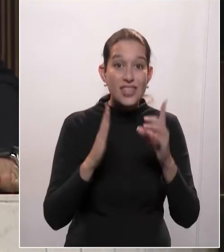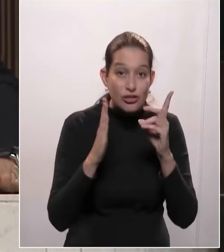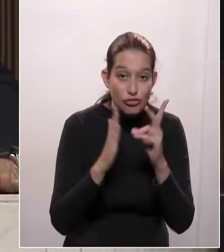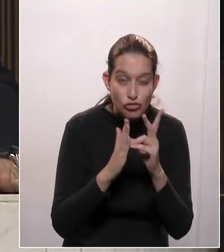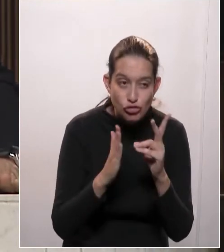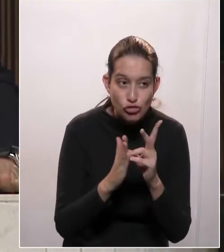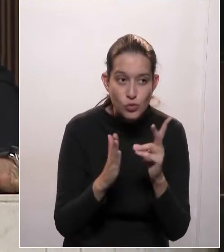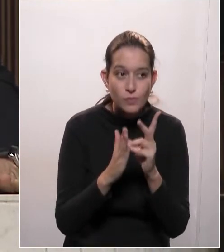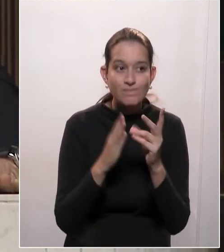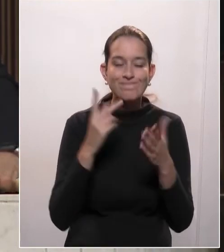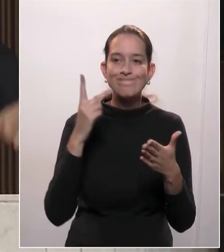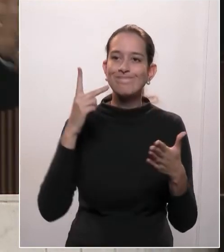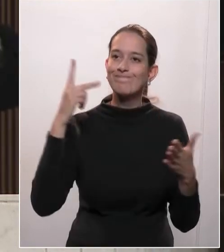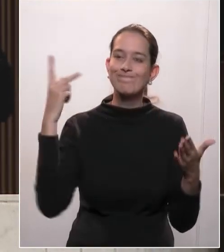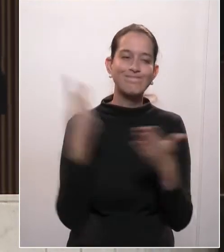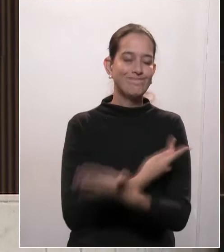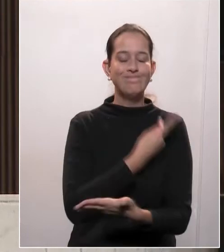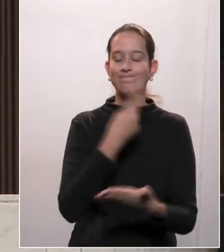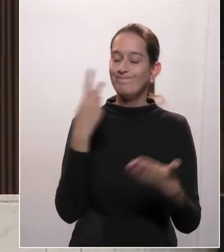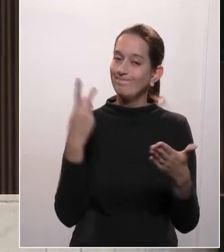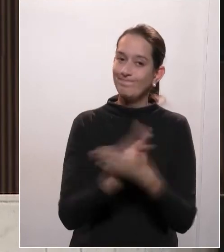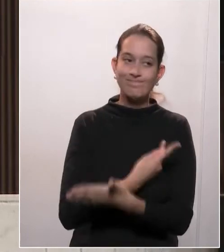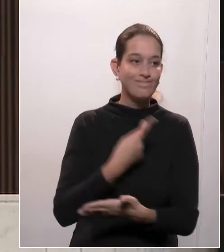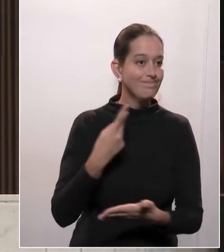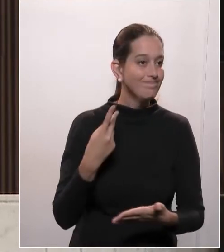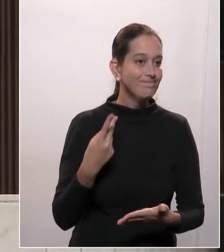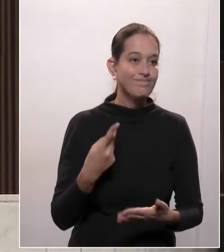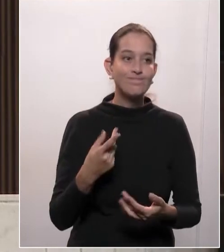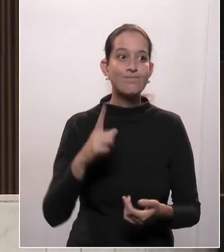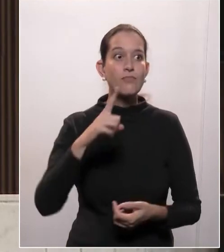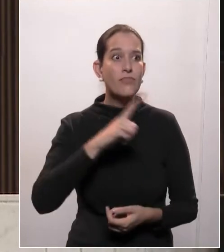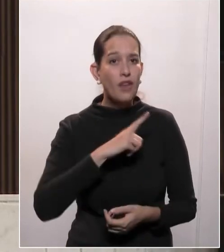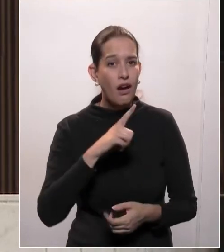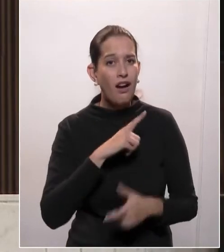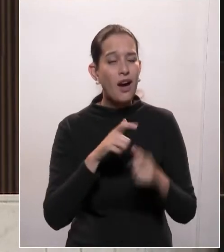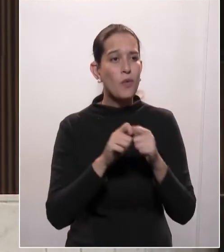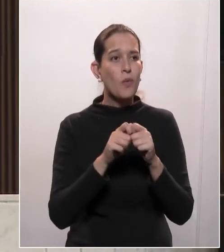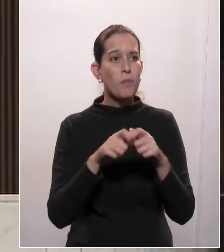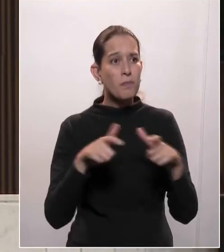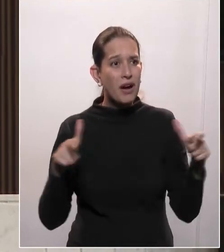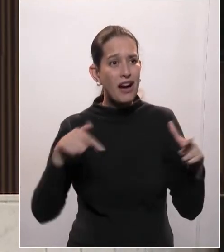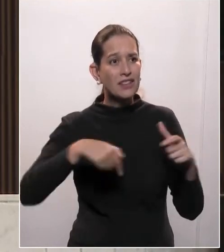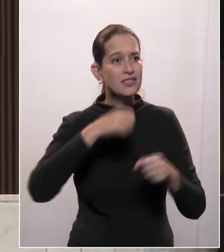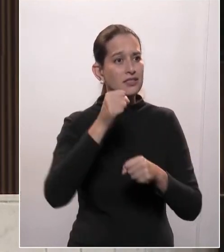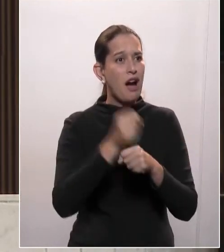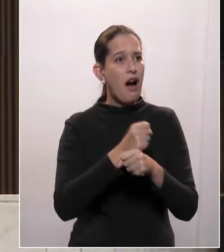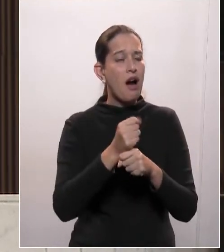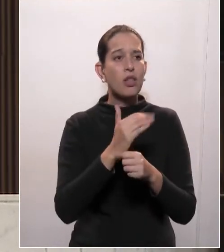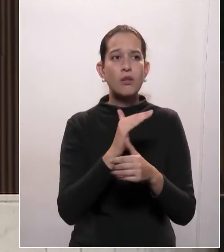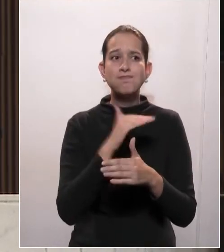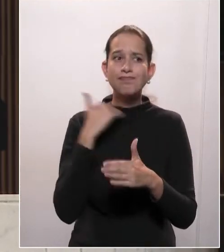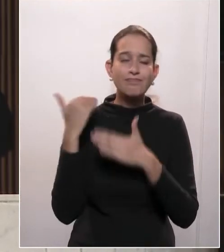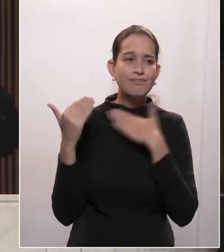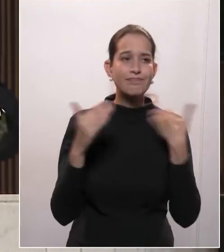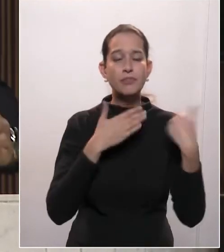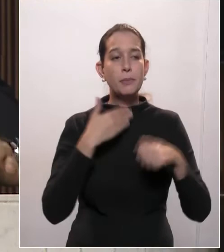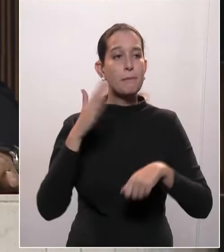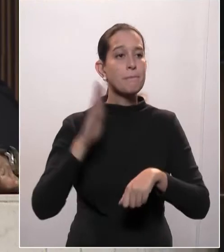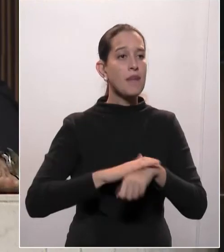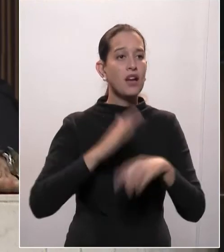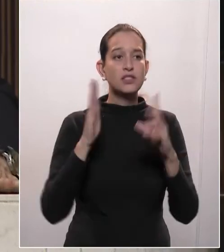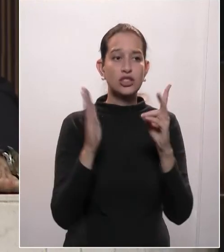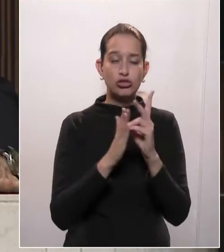está errado e tem aumentado, inclusive este ano aumentou no Paraná a violência contra